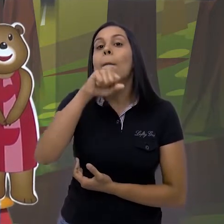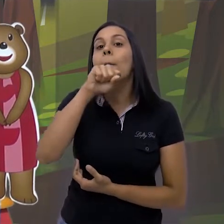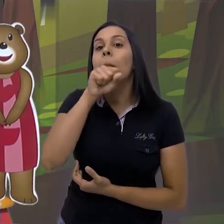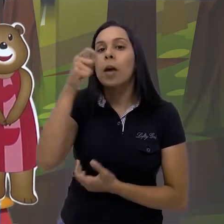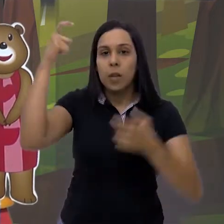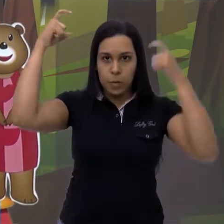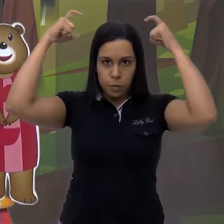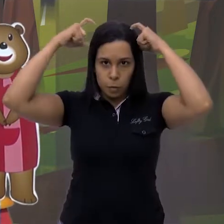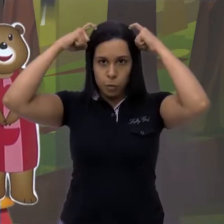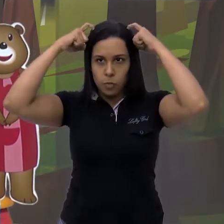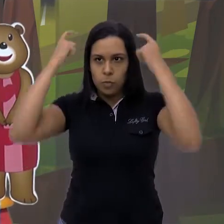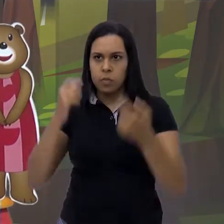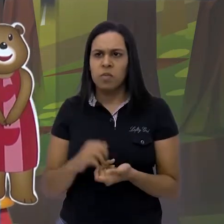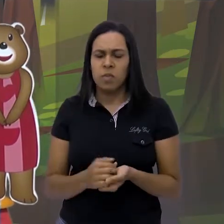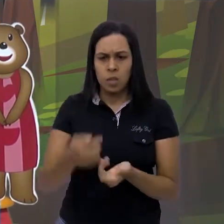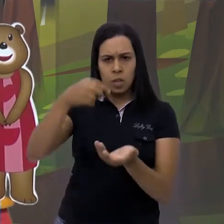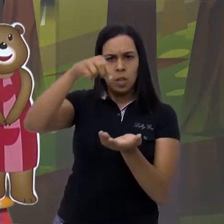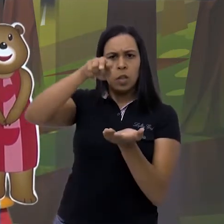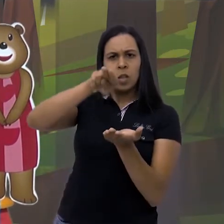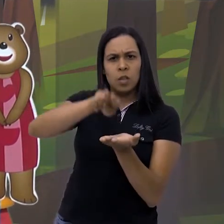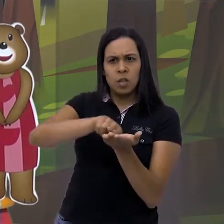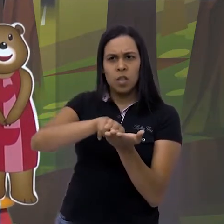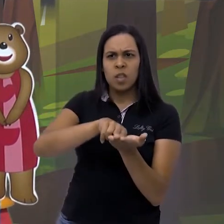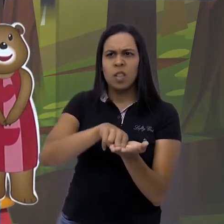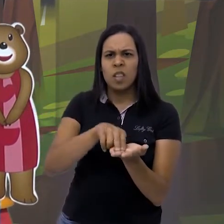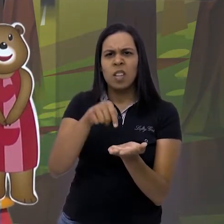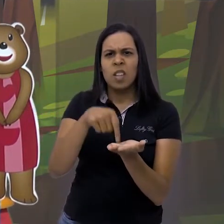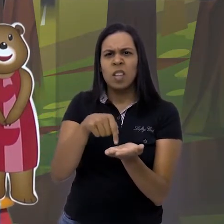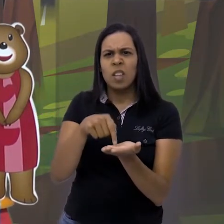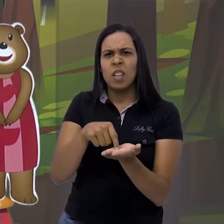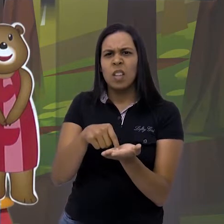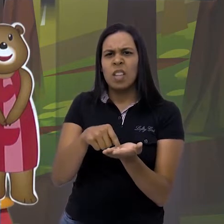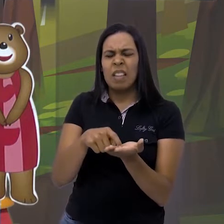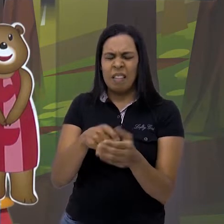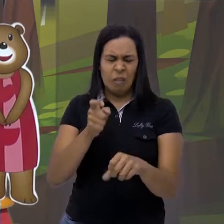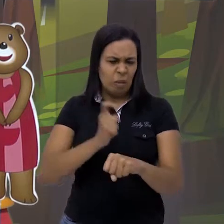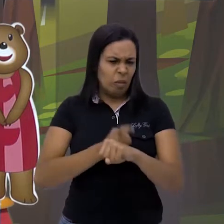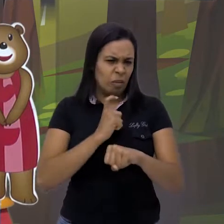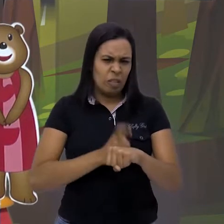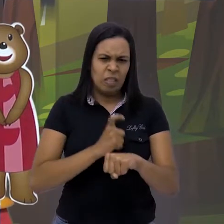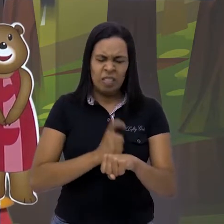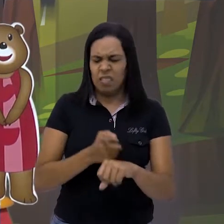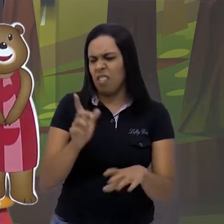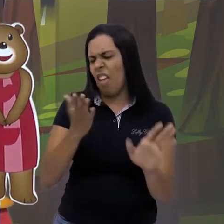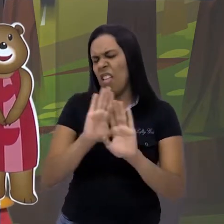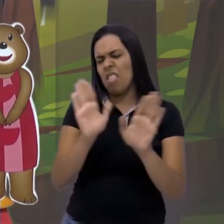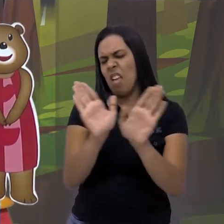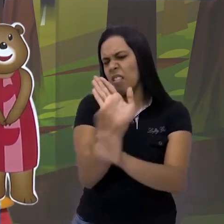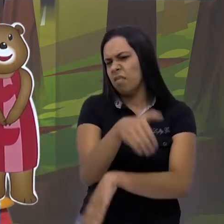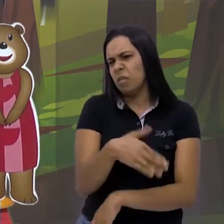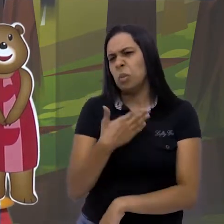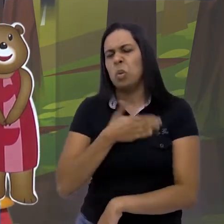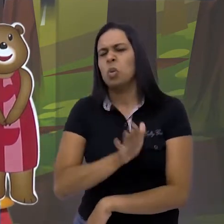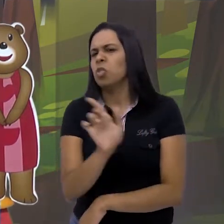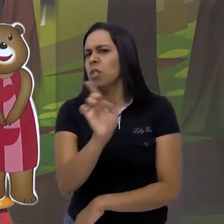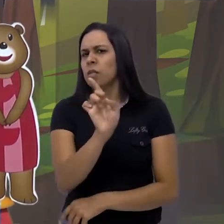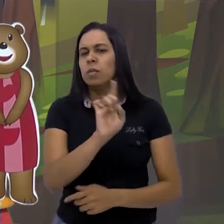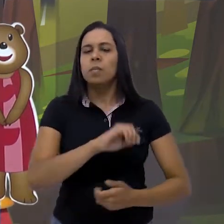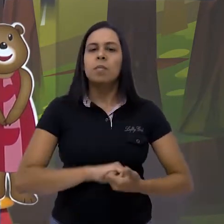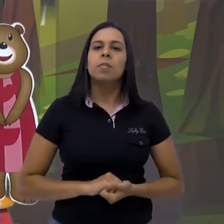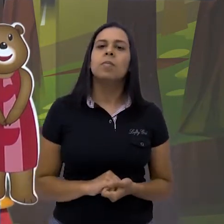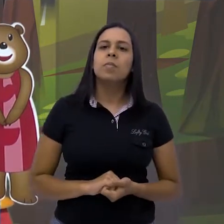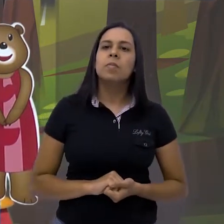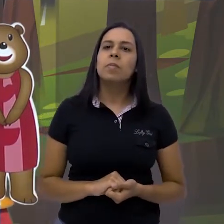Quando ela deitou, ela achou a cama muito dura. Não, não gostei dessa cama.